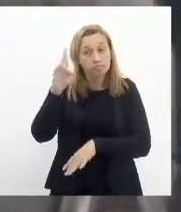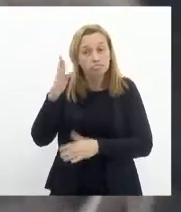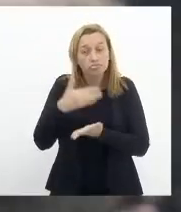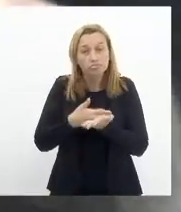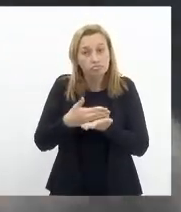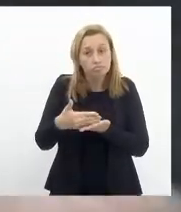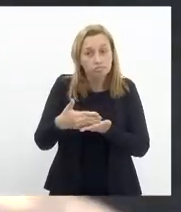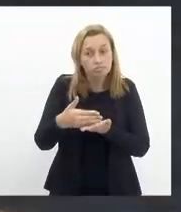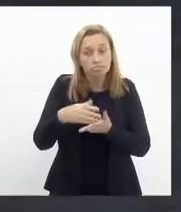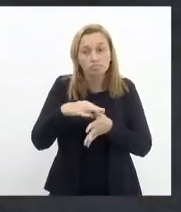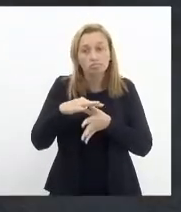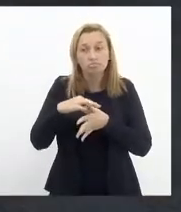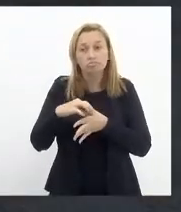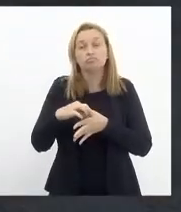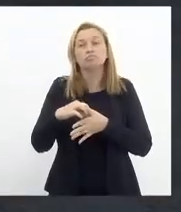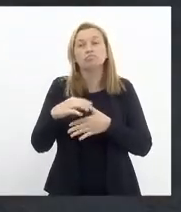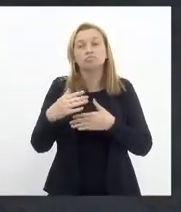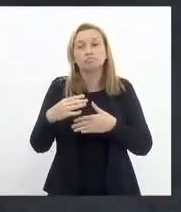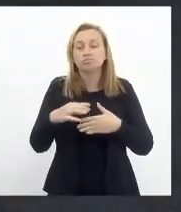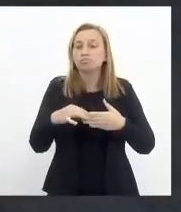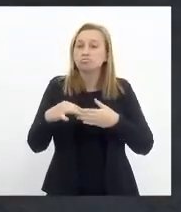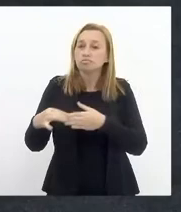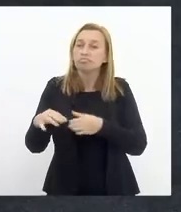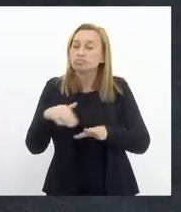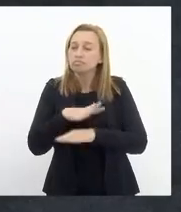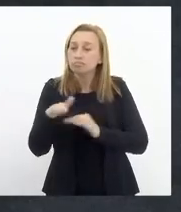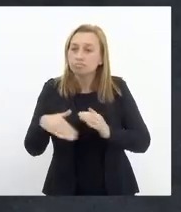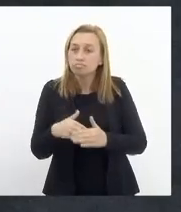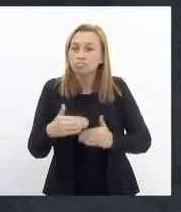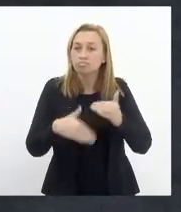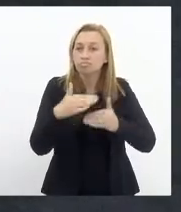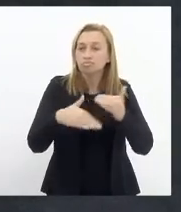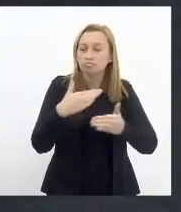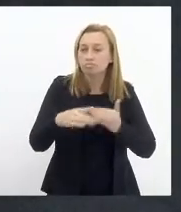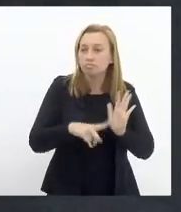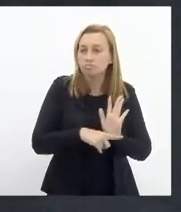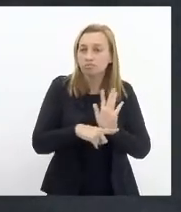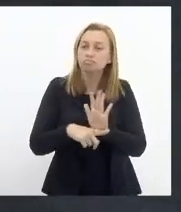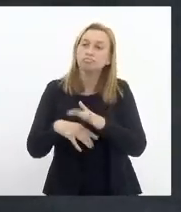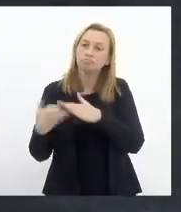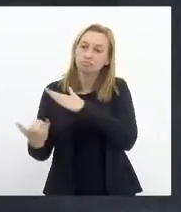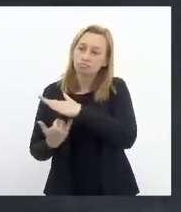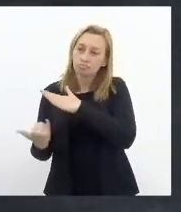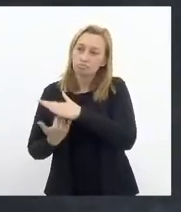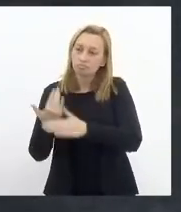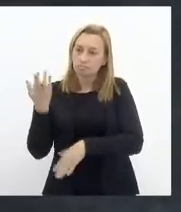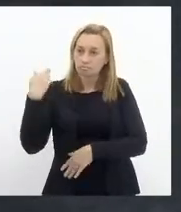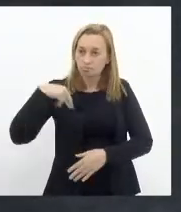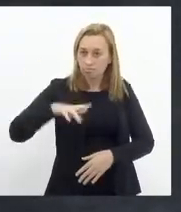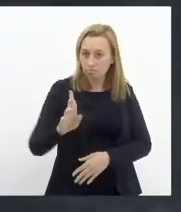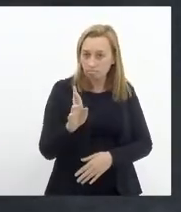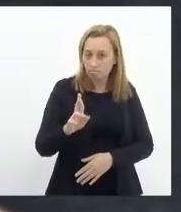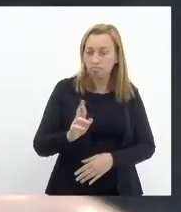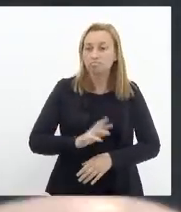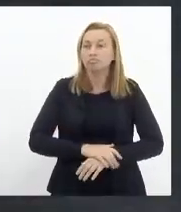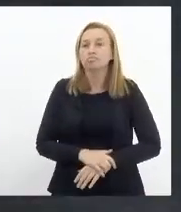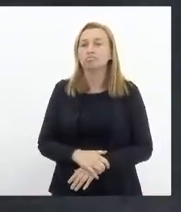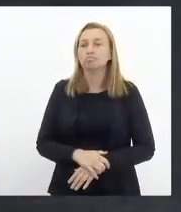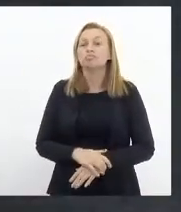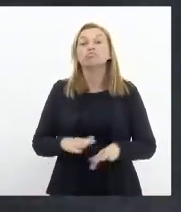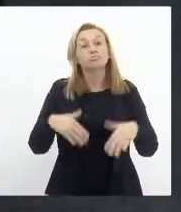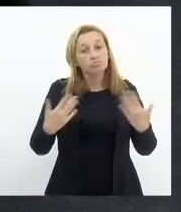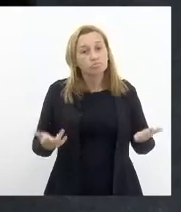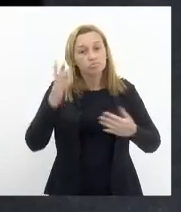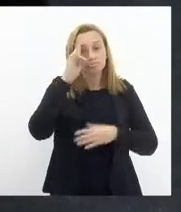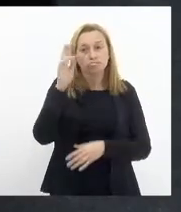o início vem liderando todo esse processo a fim de ajudar as instituições religiosas então